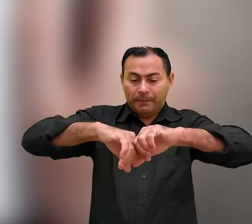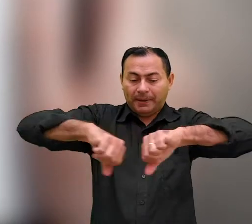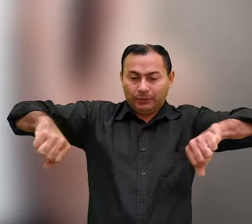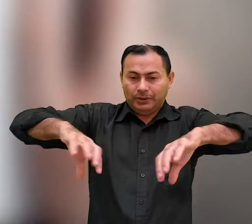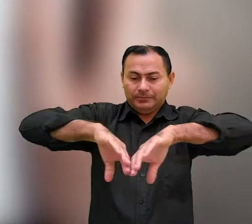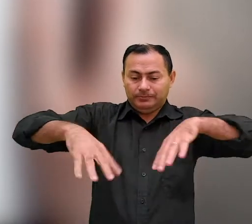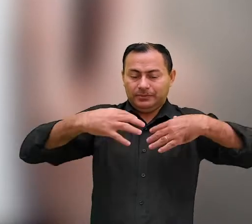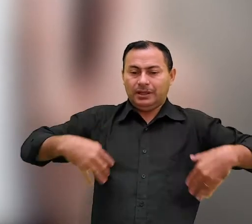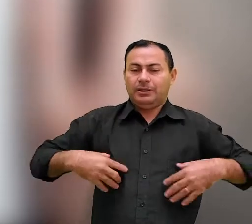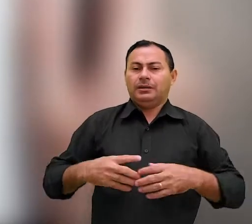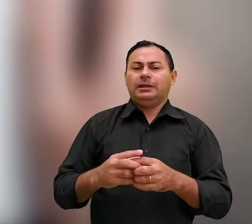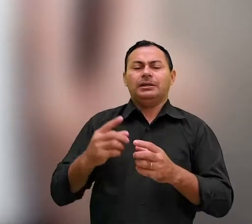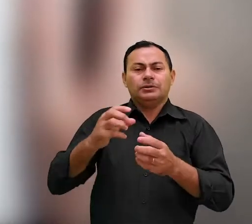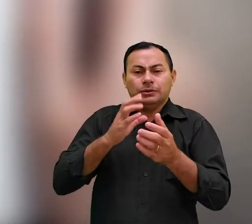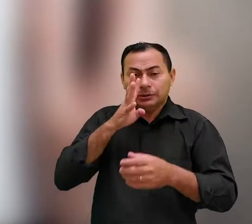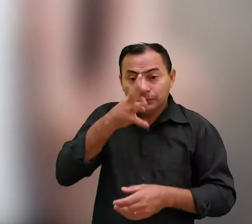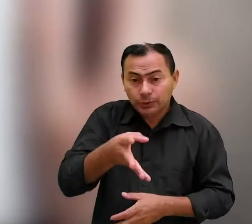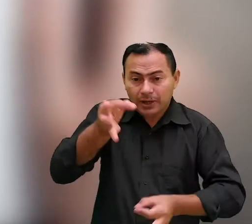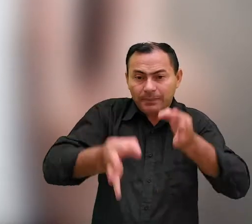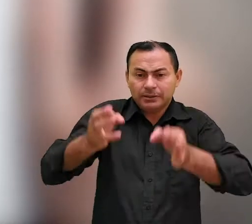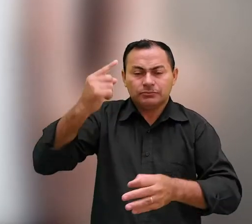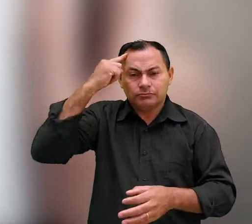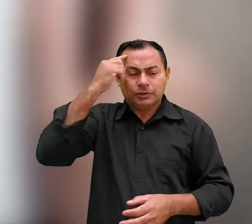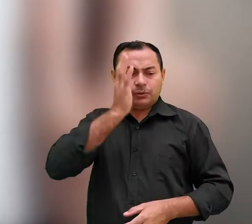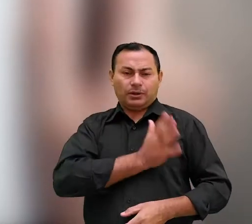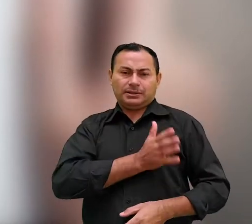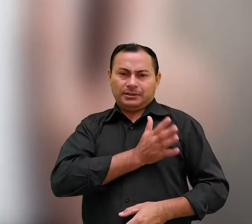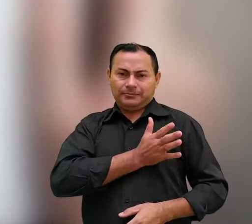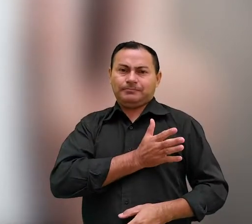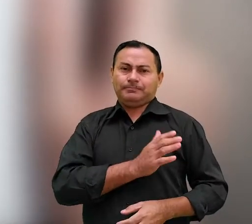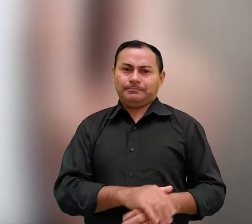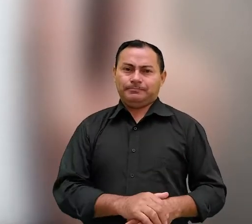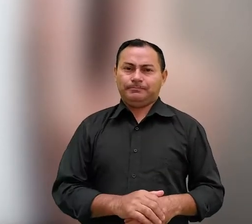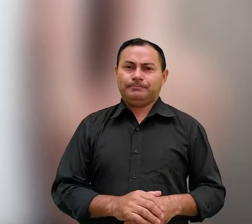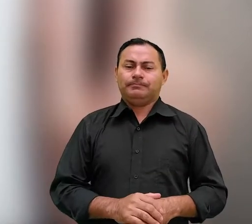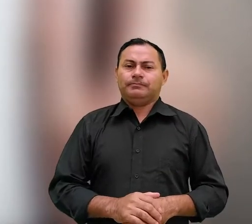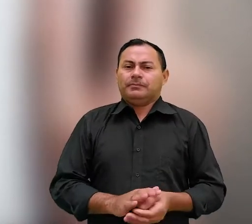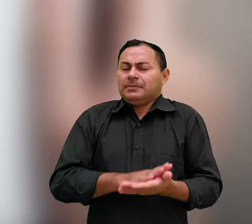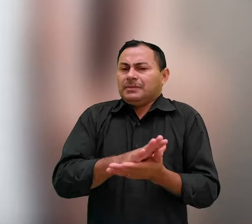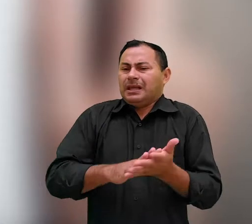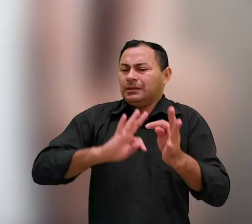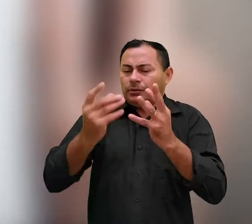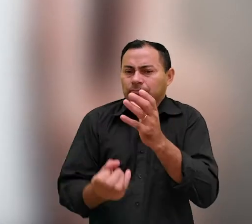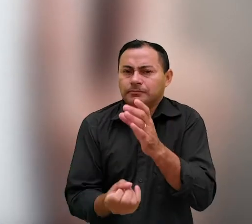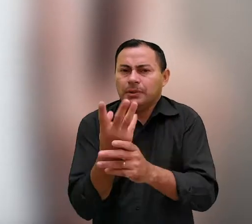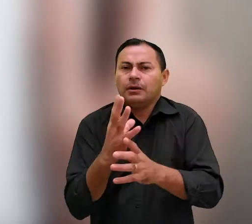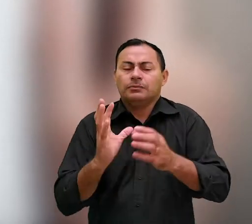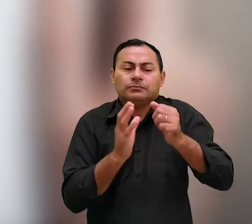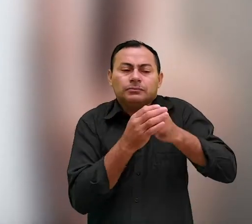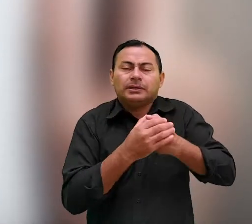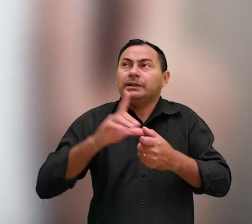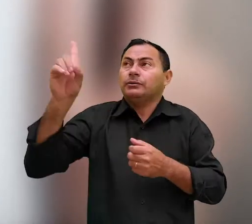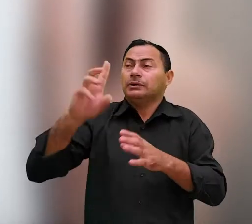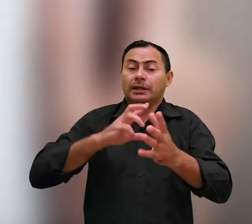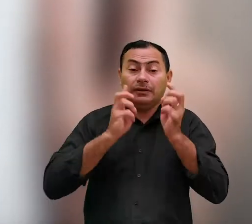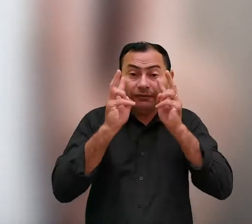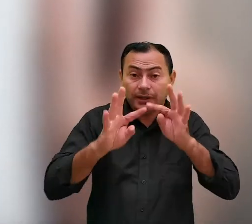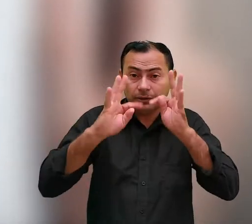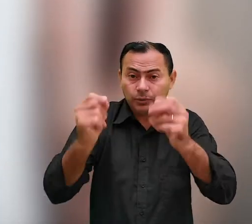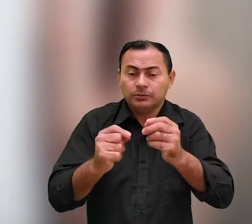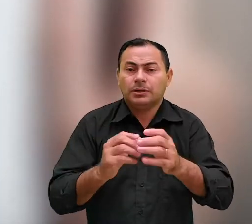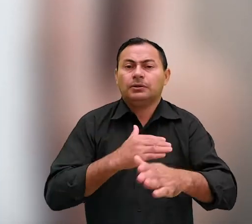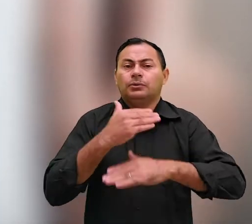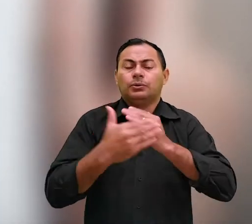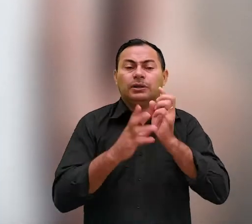medulas e jogos pensamentos e intenções do coração nada em toda criação está oculto aos olhos de Deus